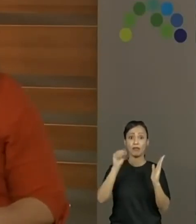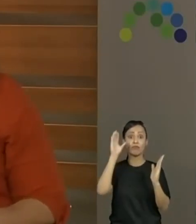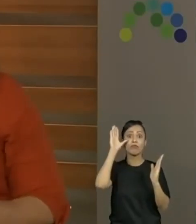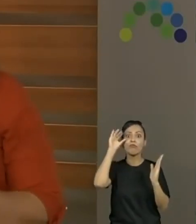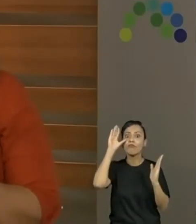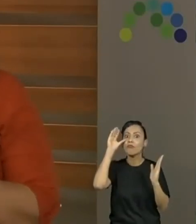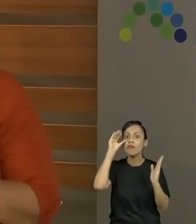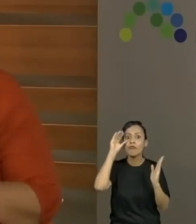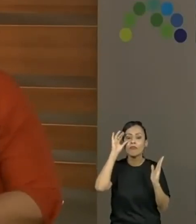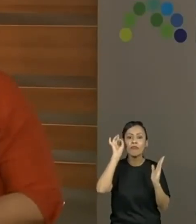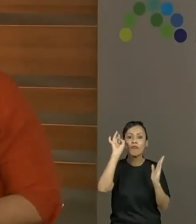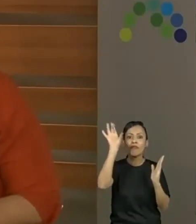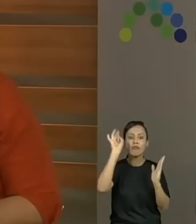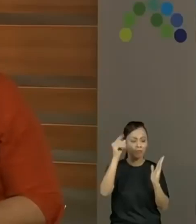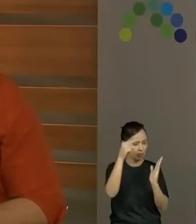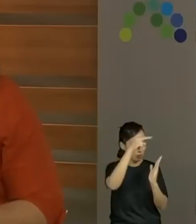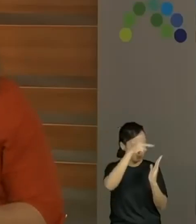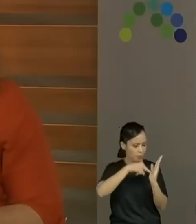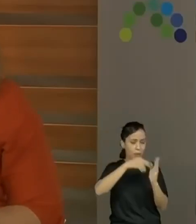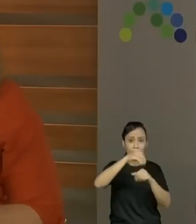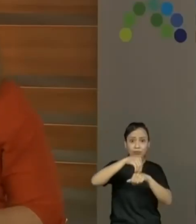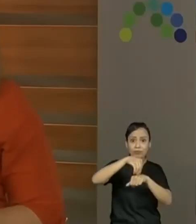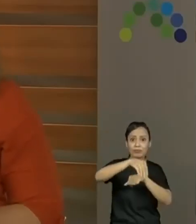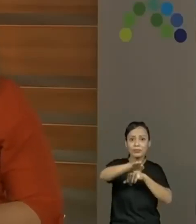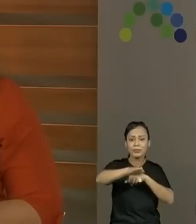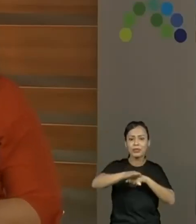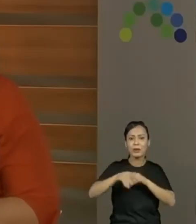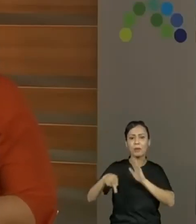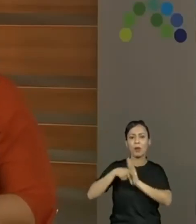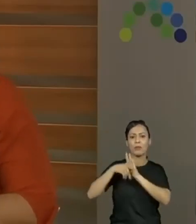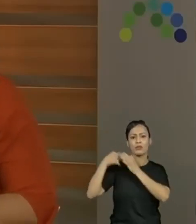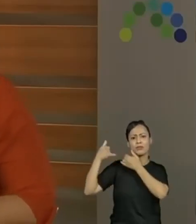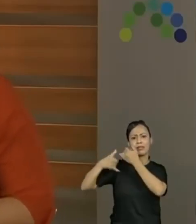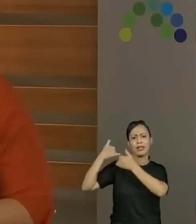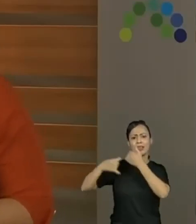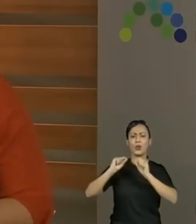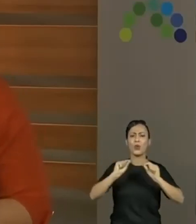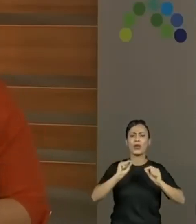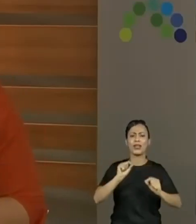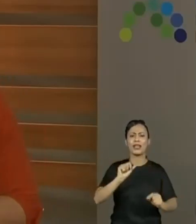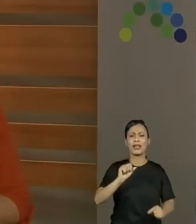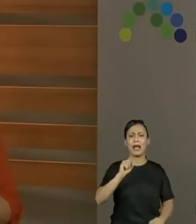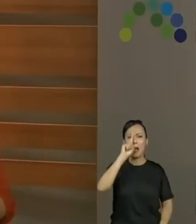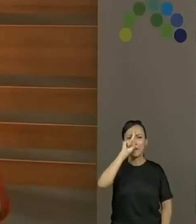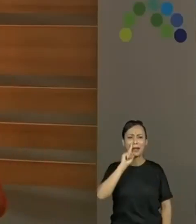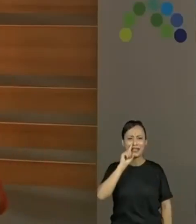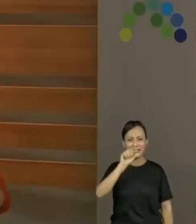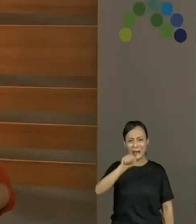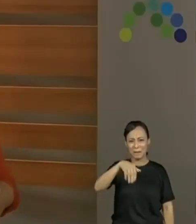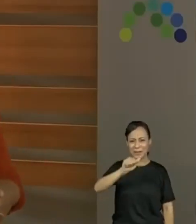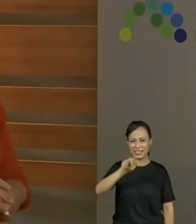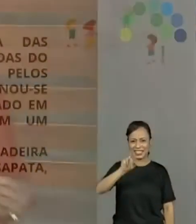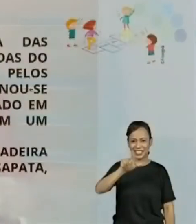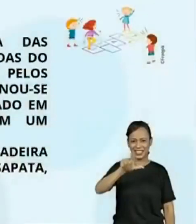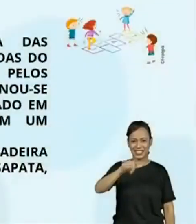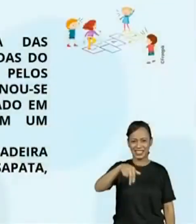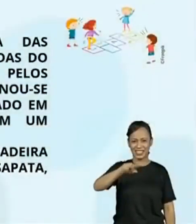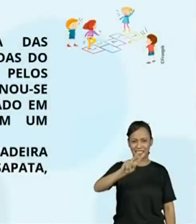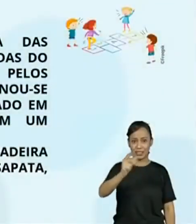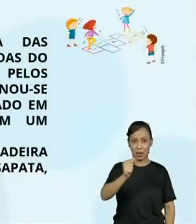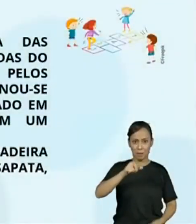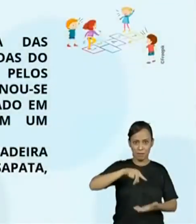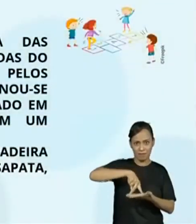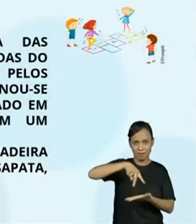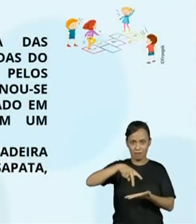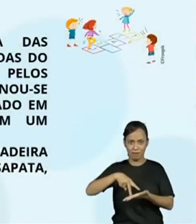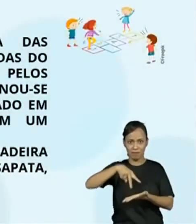rapidinho, tá bom? Vou ler uma curiosidade sobre a brincadeira amarelinha. Então, observem lá, acompanhem aqui a